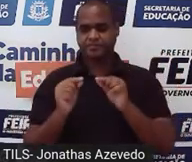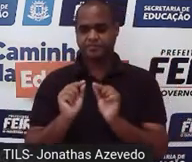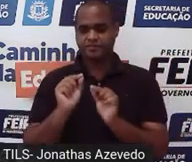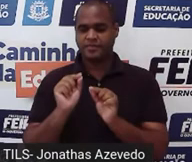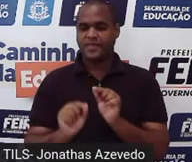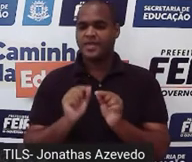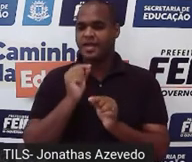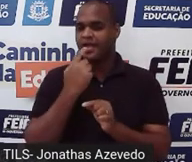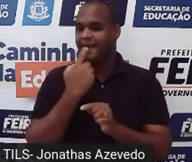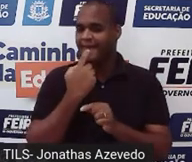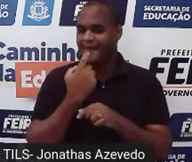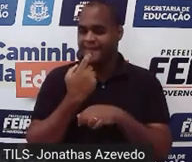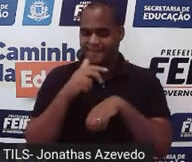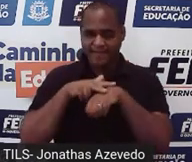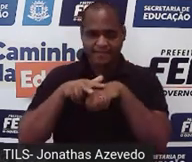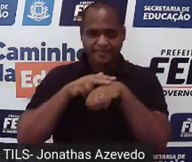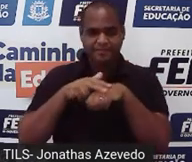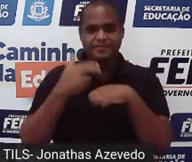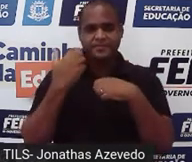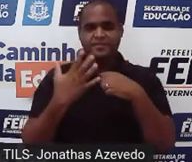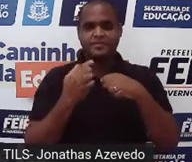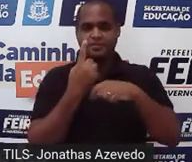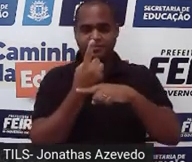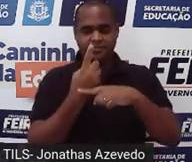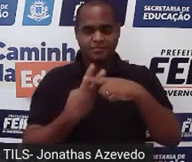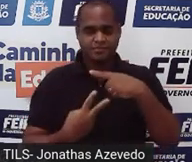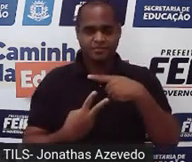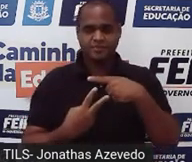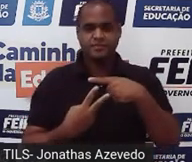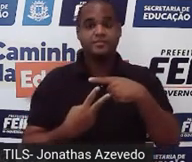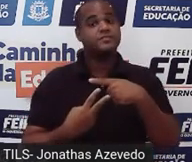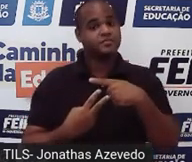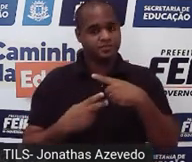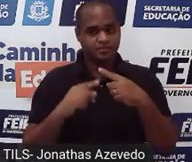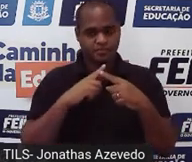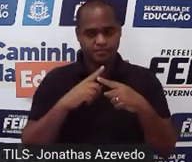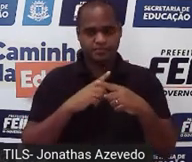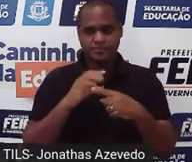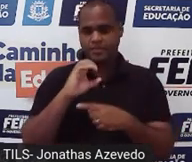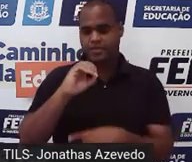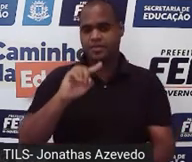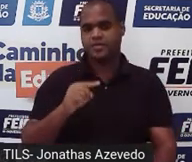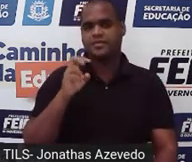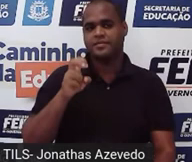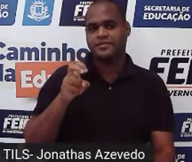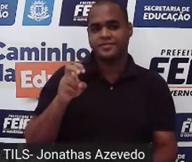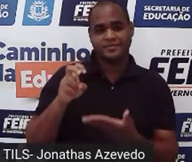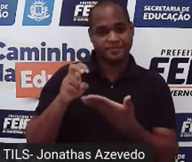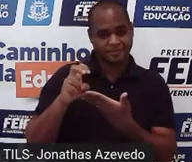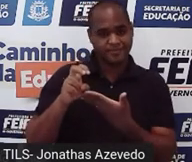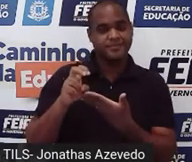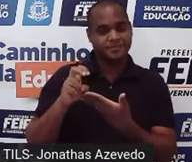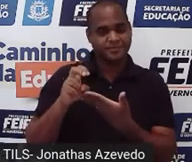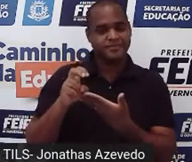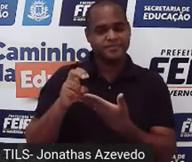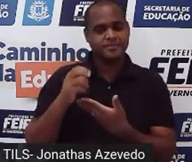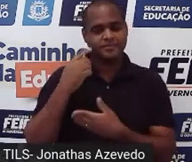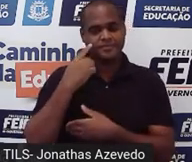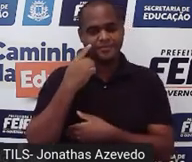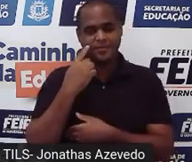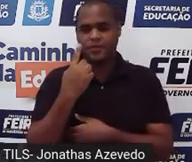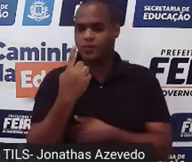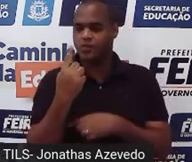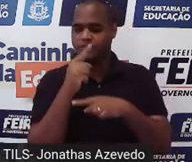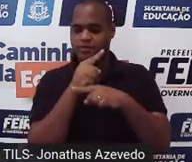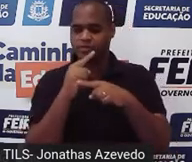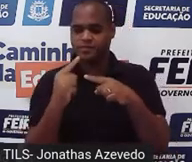um meio, que a gente sabe que escrito na forma de número decimal é 0,5, porque o 1 em cima